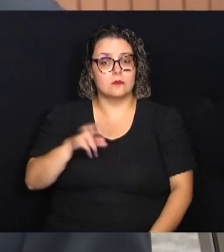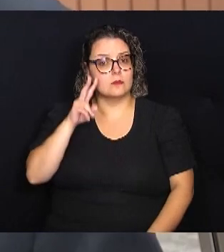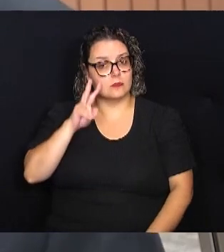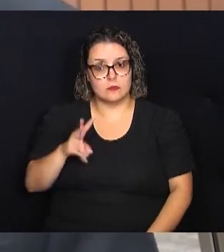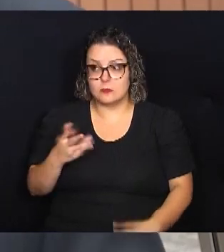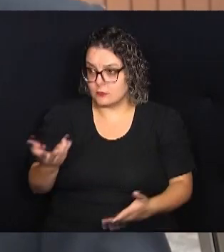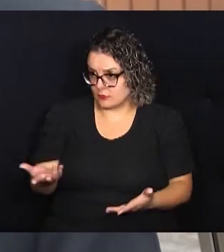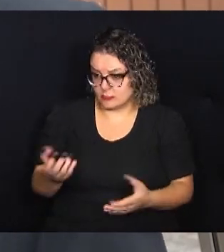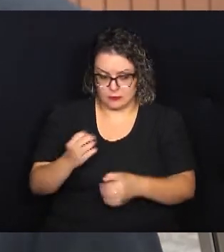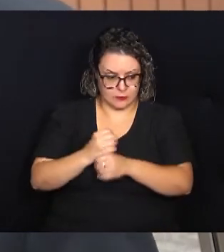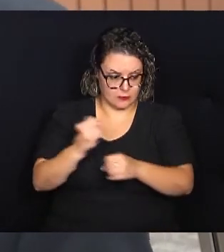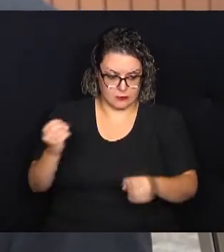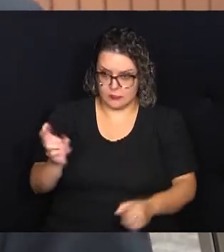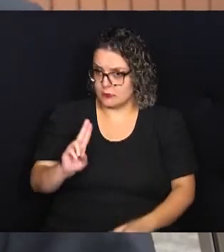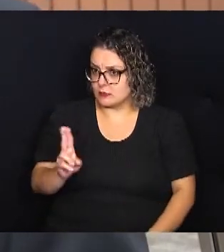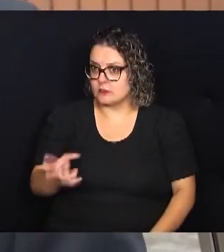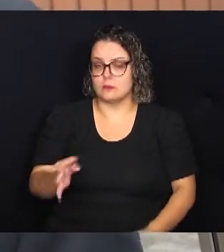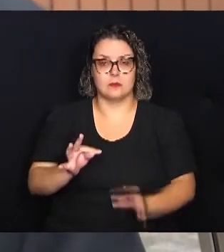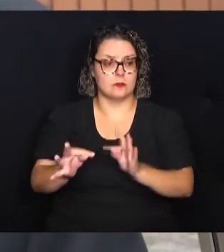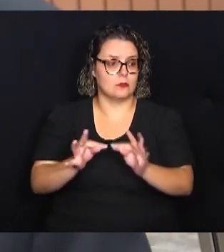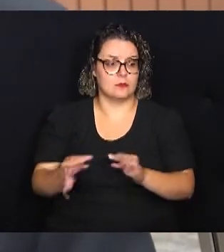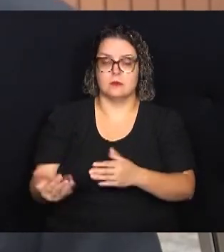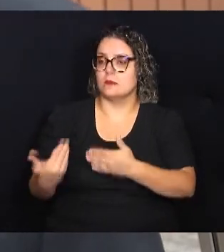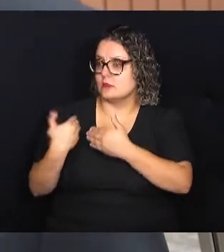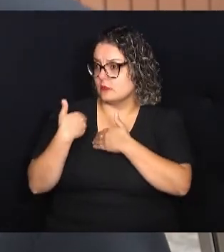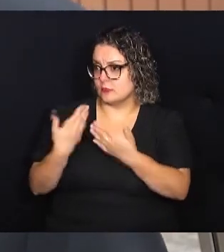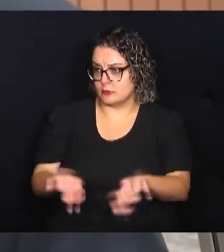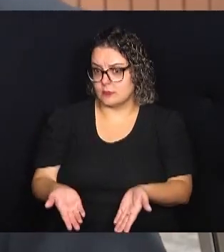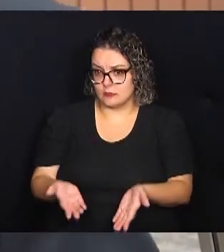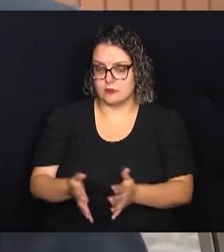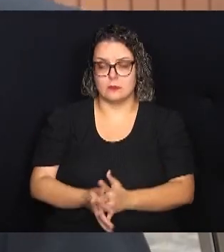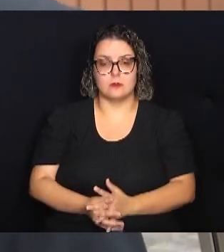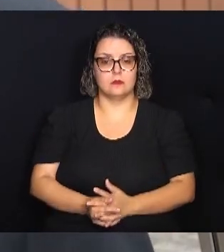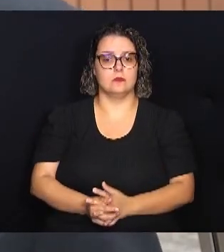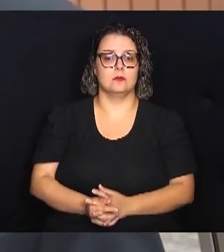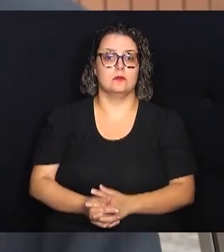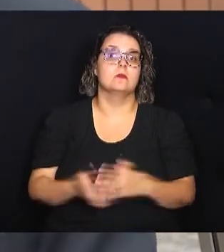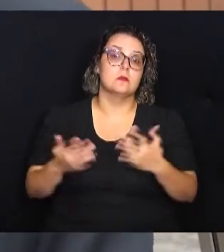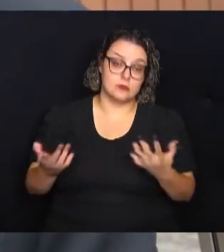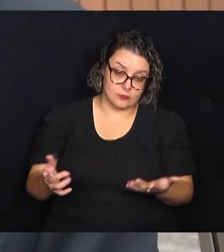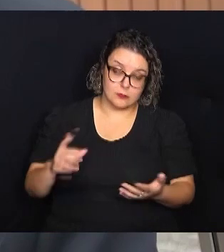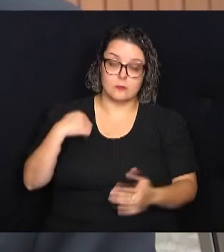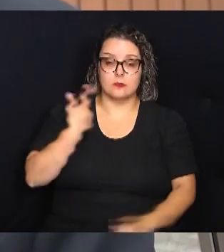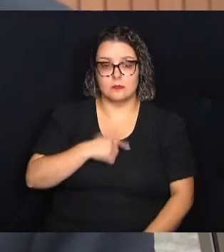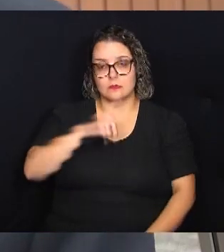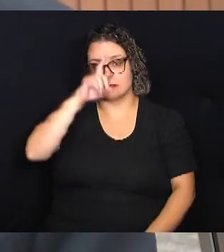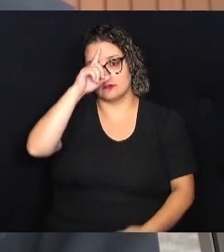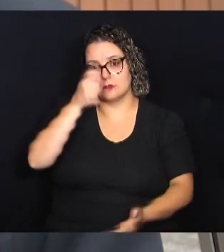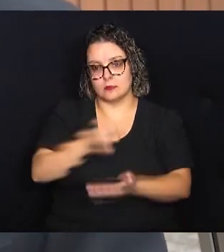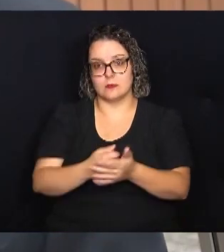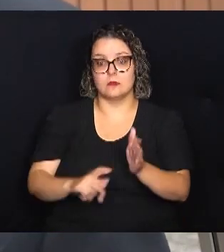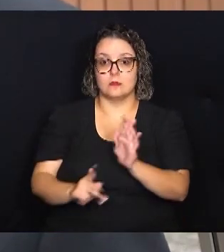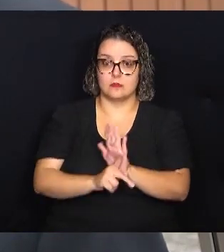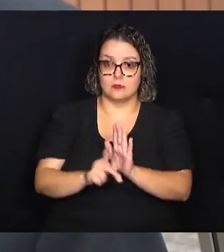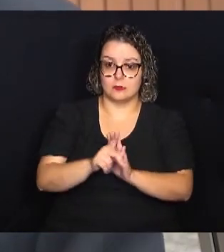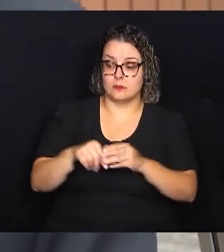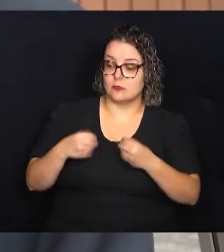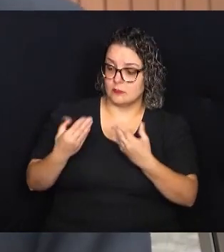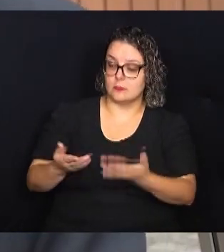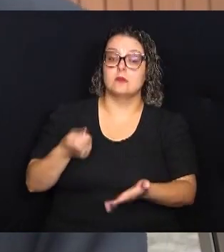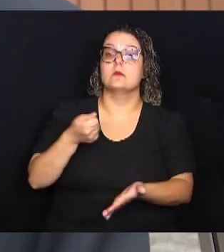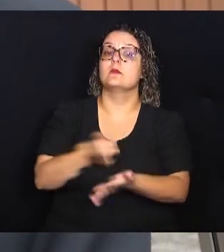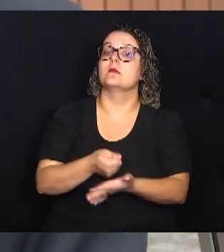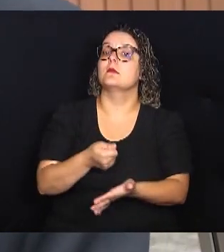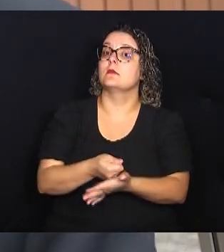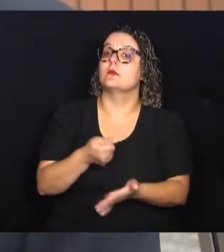engenheiros técnicos responsáveis por aquilo. Então, nós decidimos apresentar esse projeto obrigando que